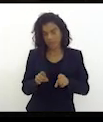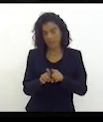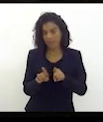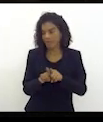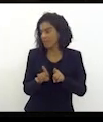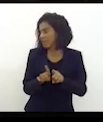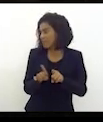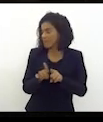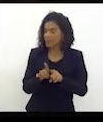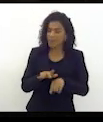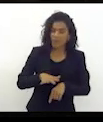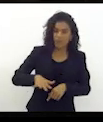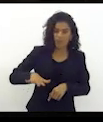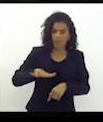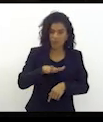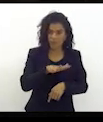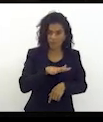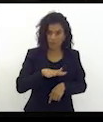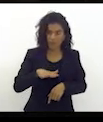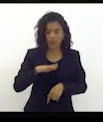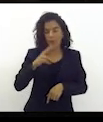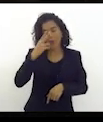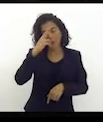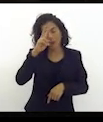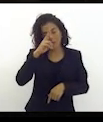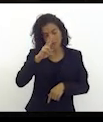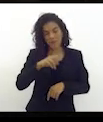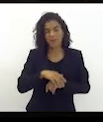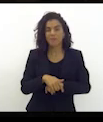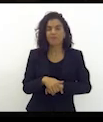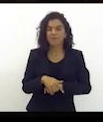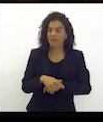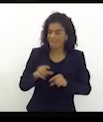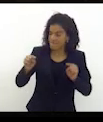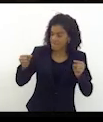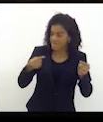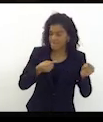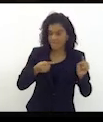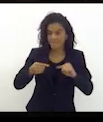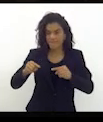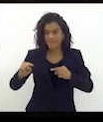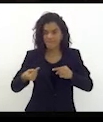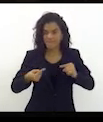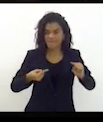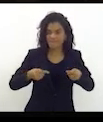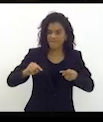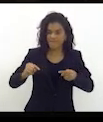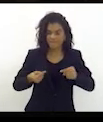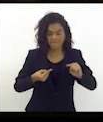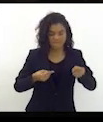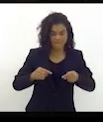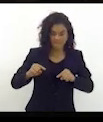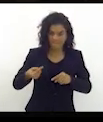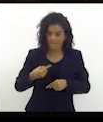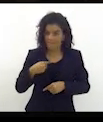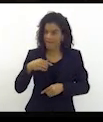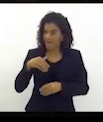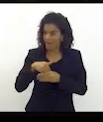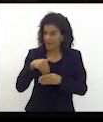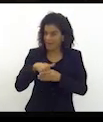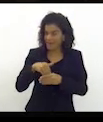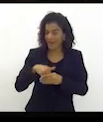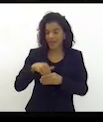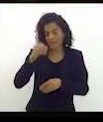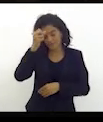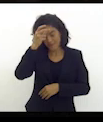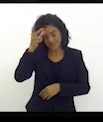de uma obra, eu me lembro que o José Bonifácio, nos nossos embates políticos, que fomos adversários enquanto candidatos da